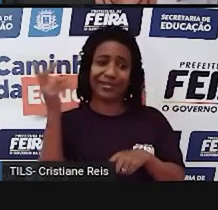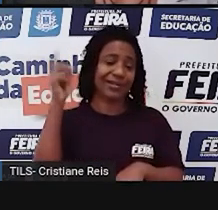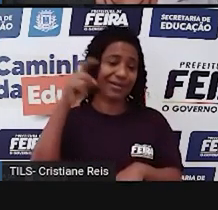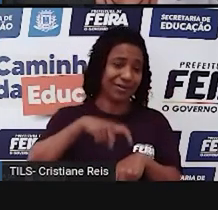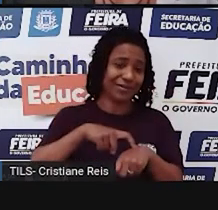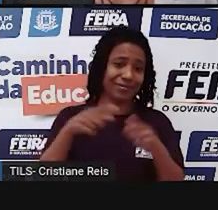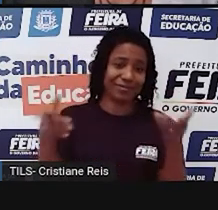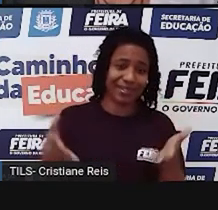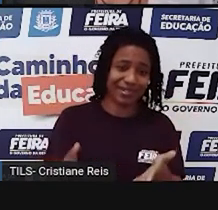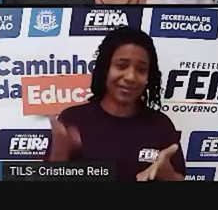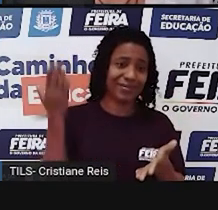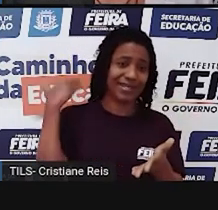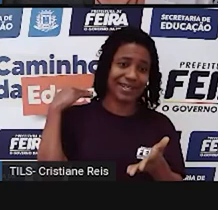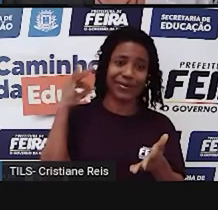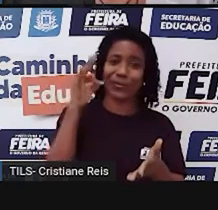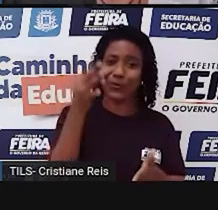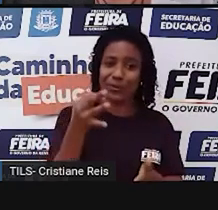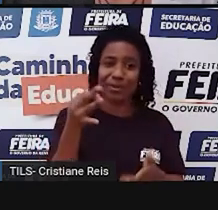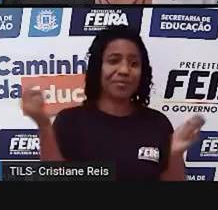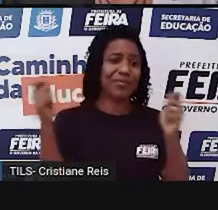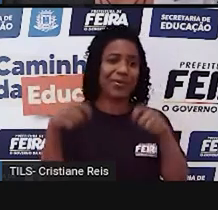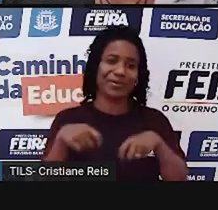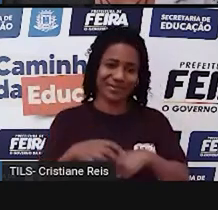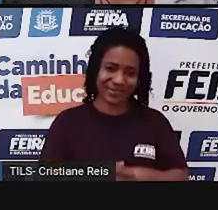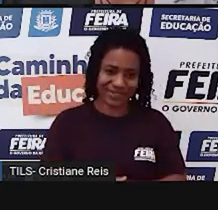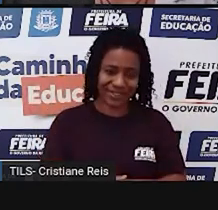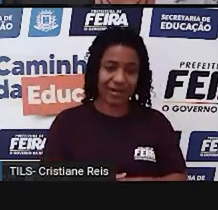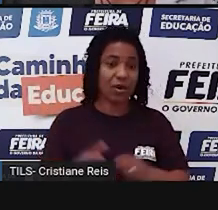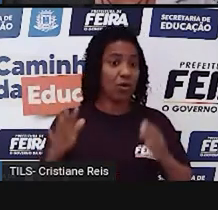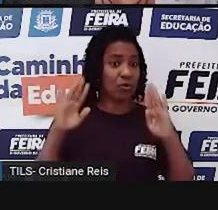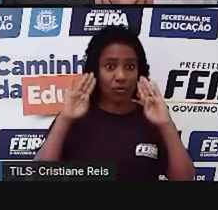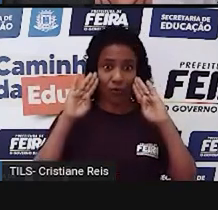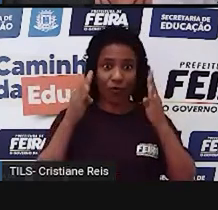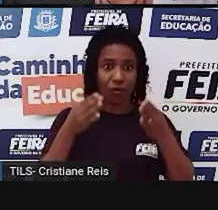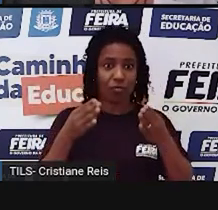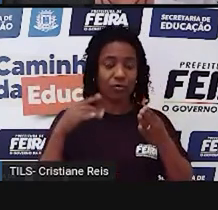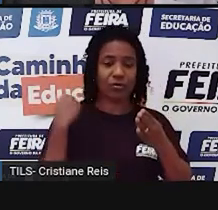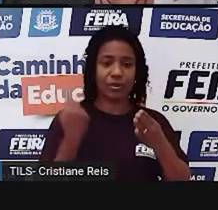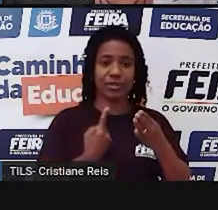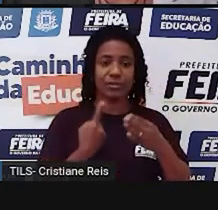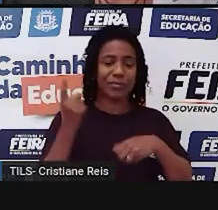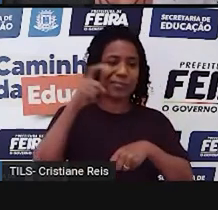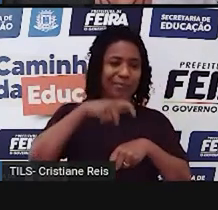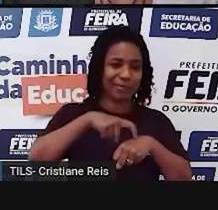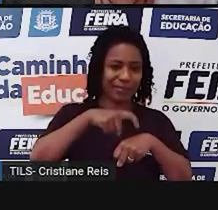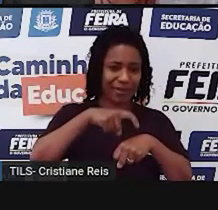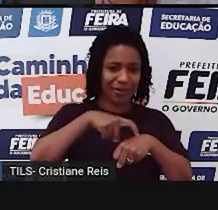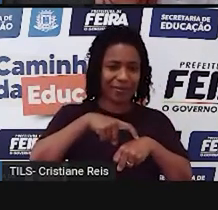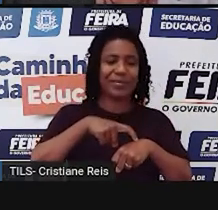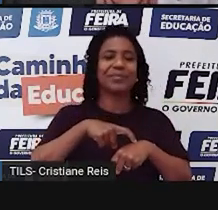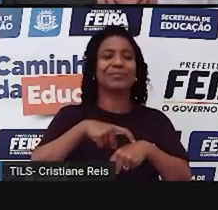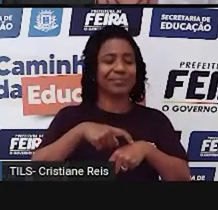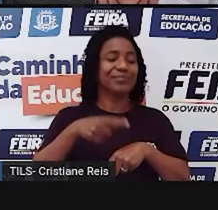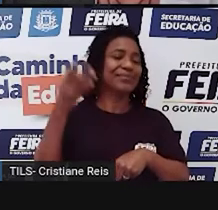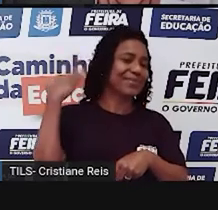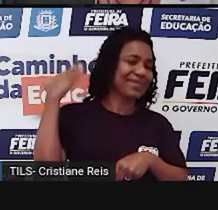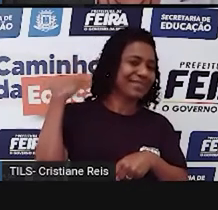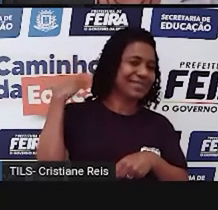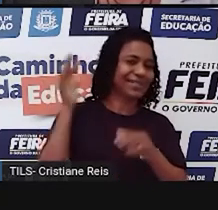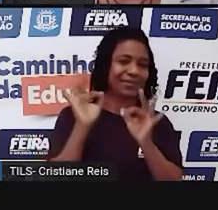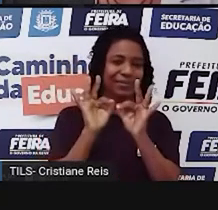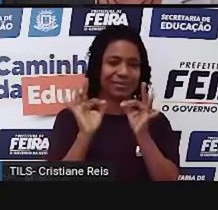no futuro. E hoje o foco da nossa aula foi o passado simples, o simple past, e nós vimos também algumas